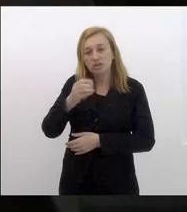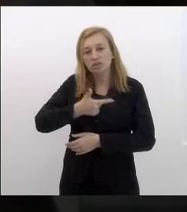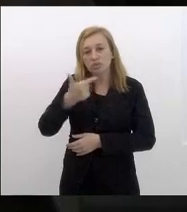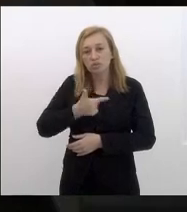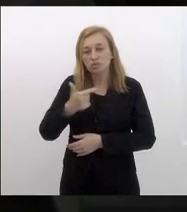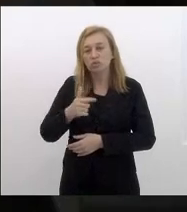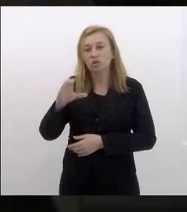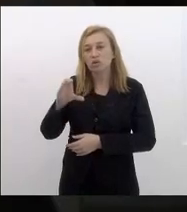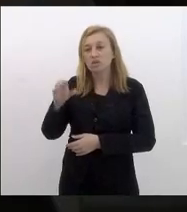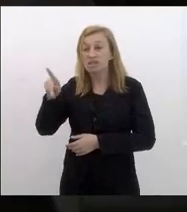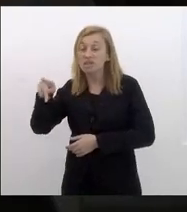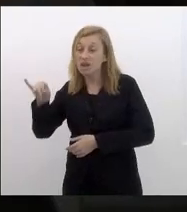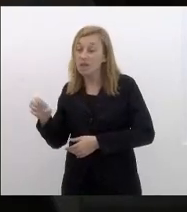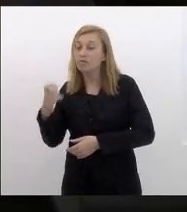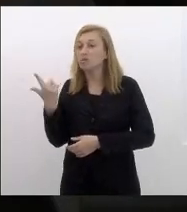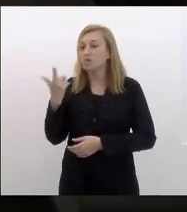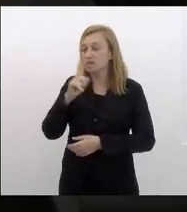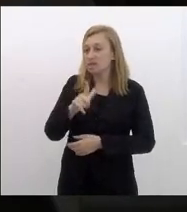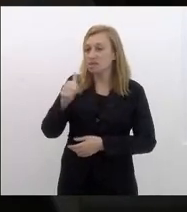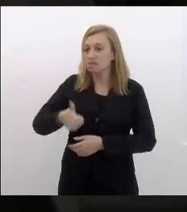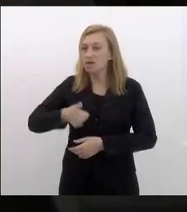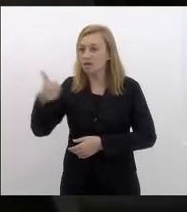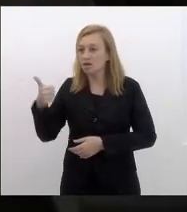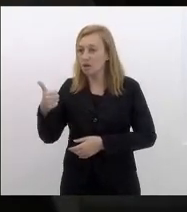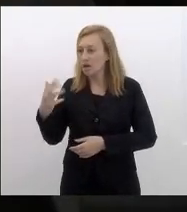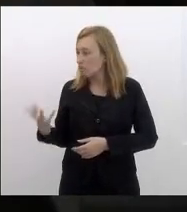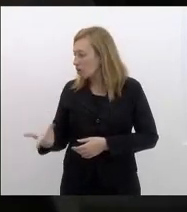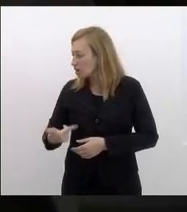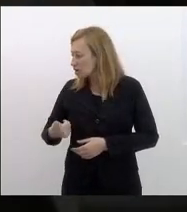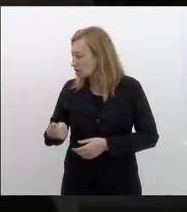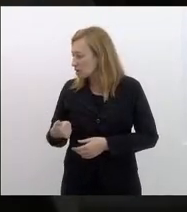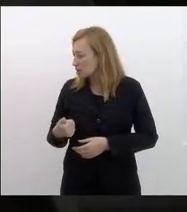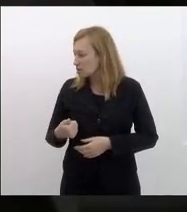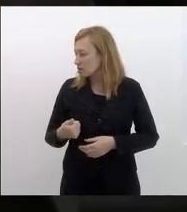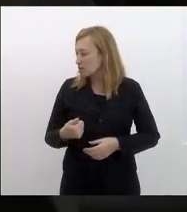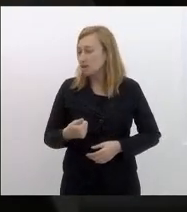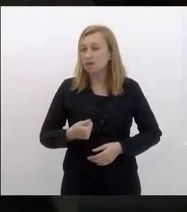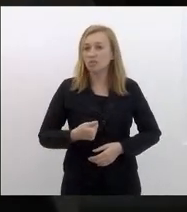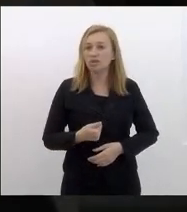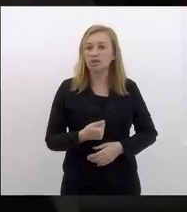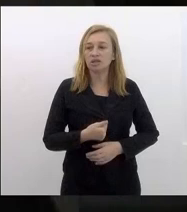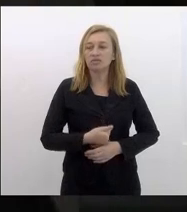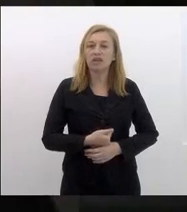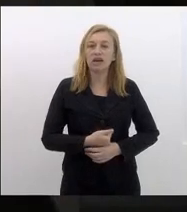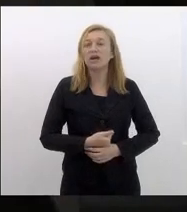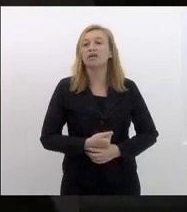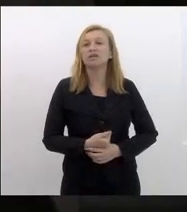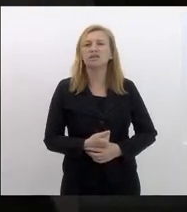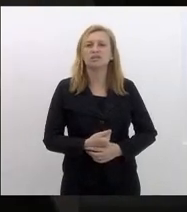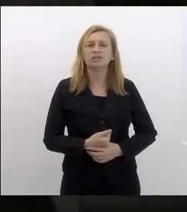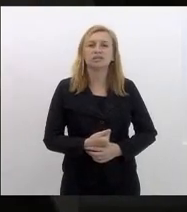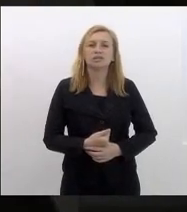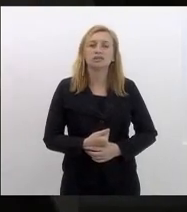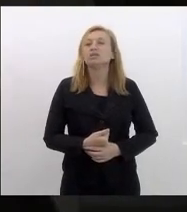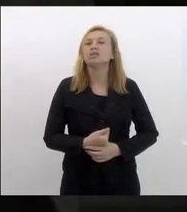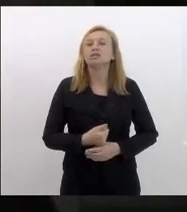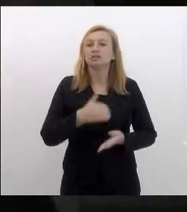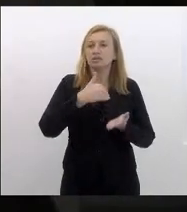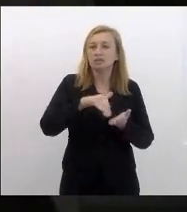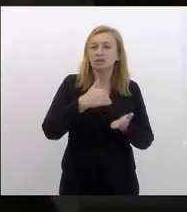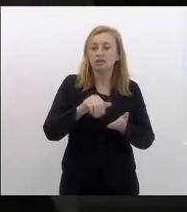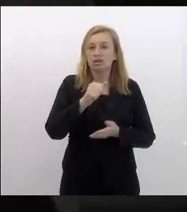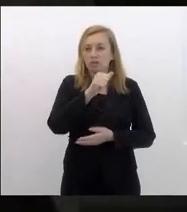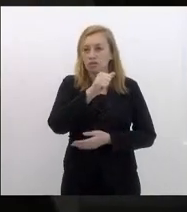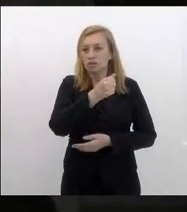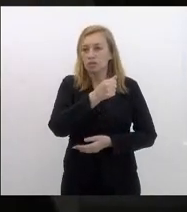condições instalações mais adequadas ampliadas o colégio Menezes Vieira com um importante educandário público estadual no